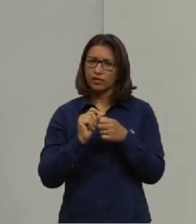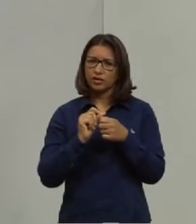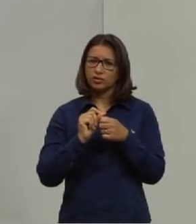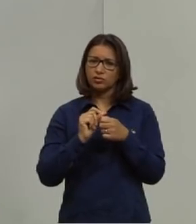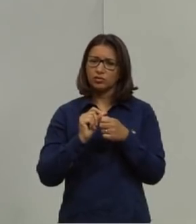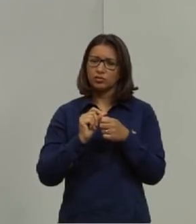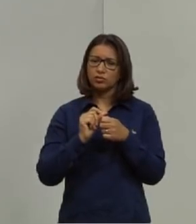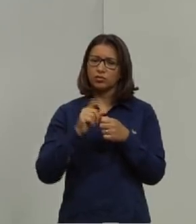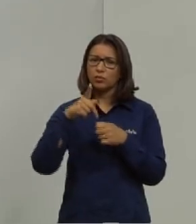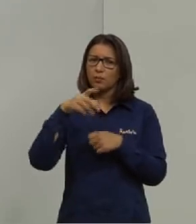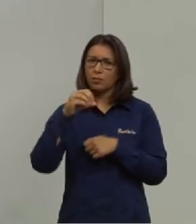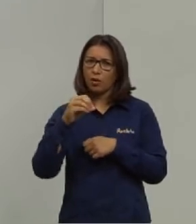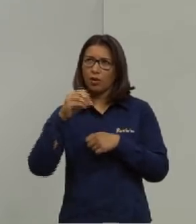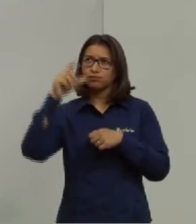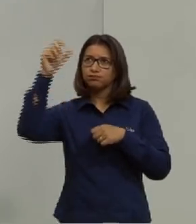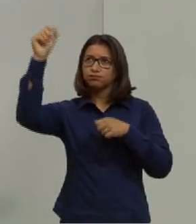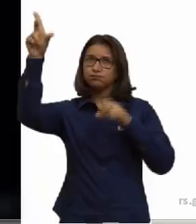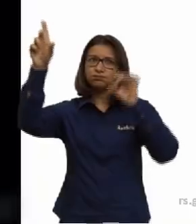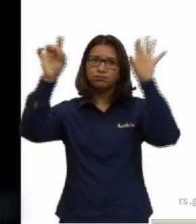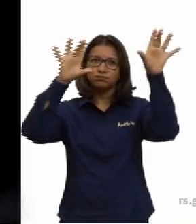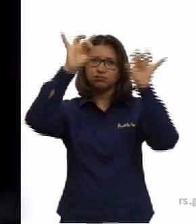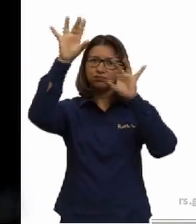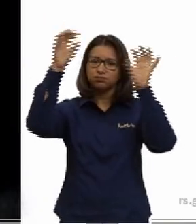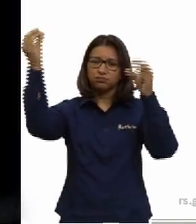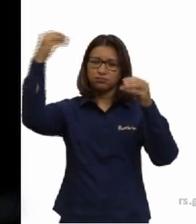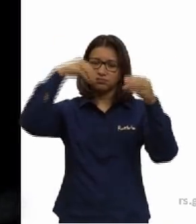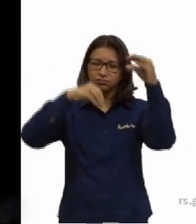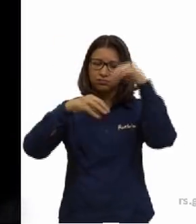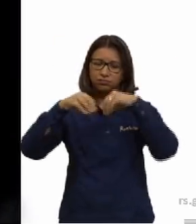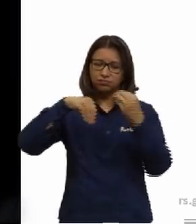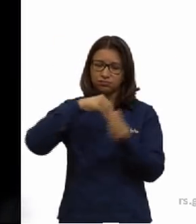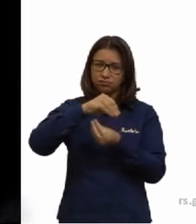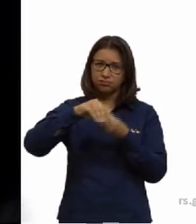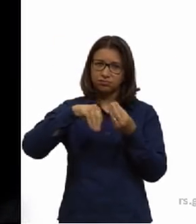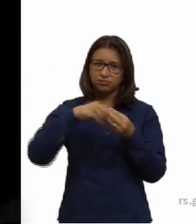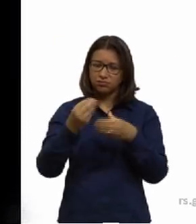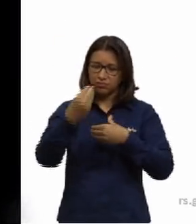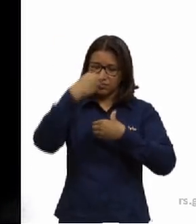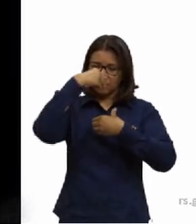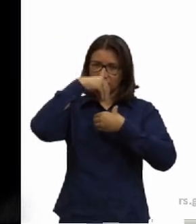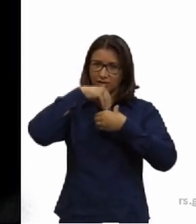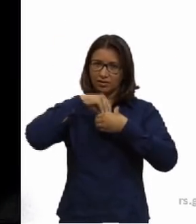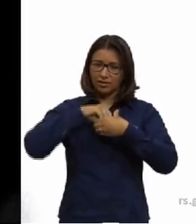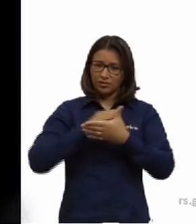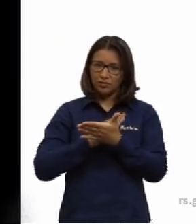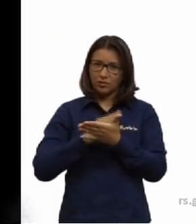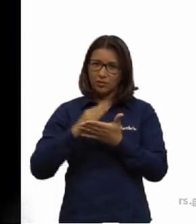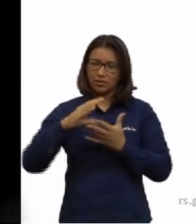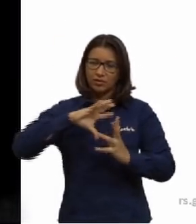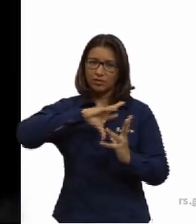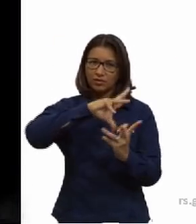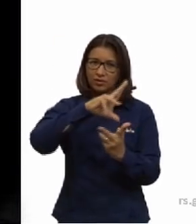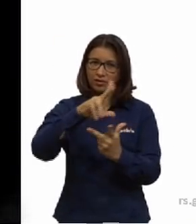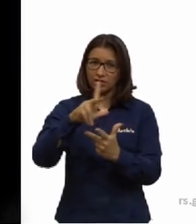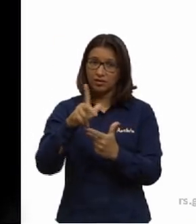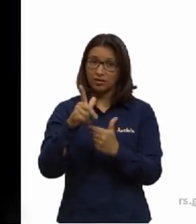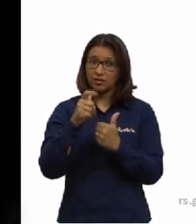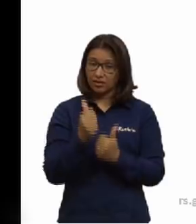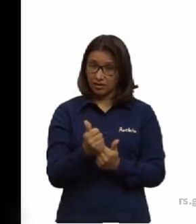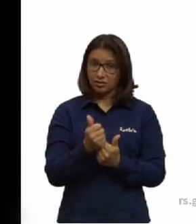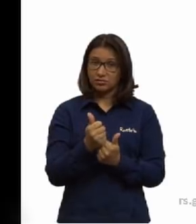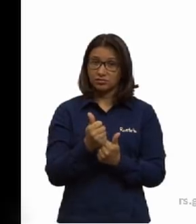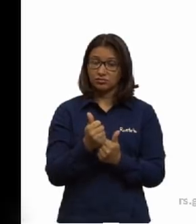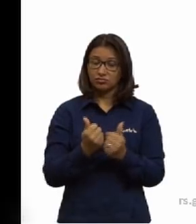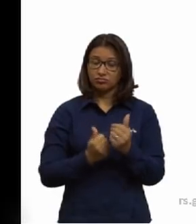todos os nossos átomos, nossos compostos químicos, estiveram presentes lá na formação do universo e já estiveram em vários outros